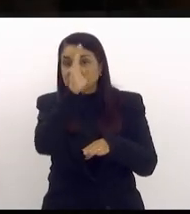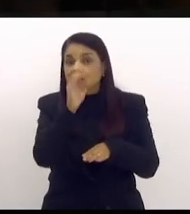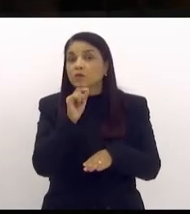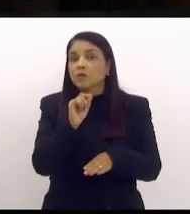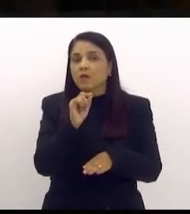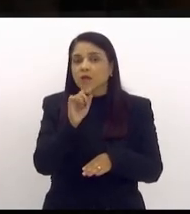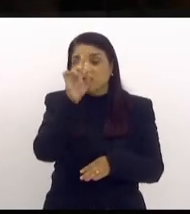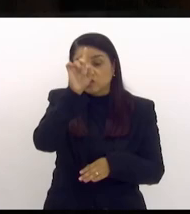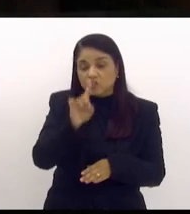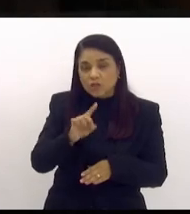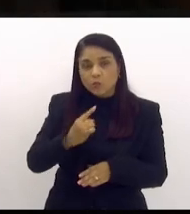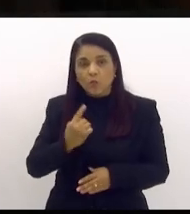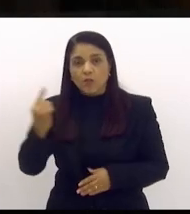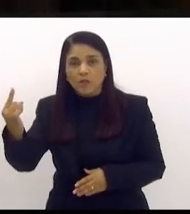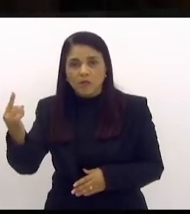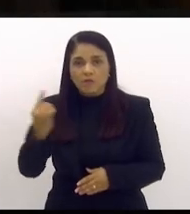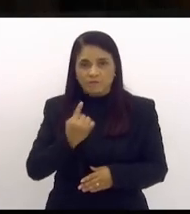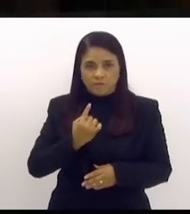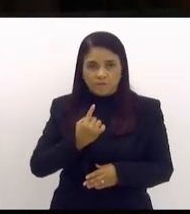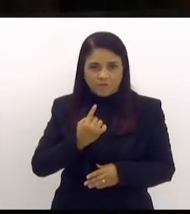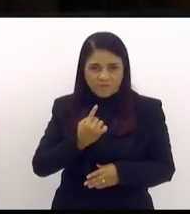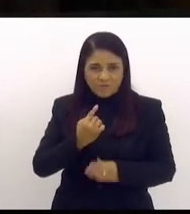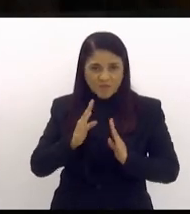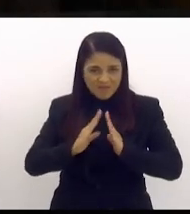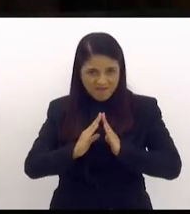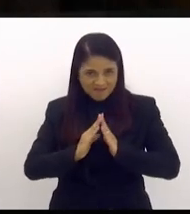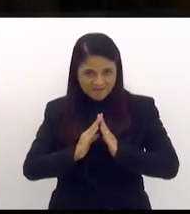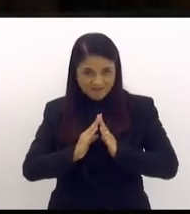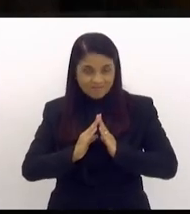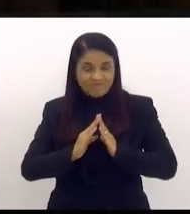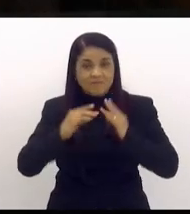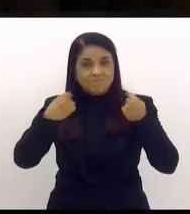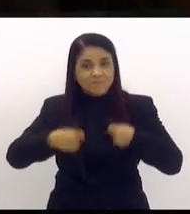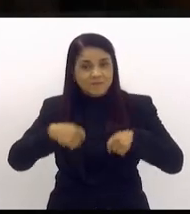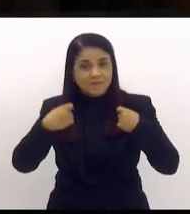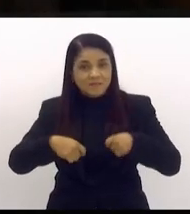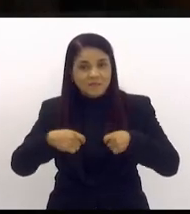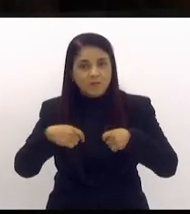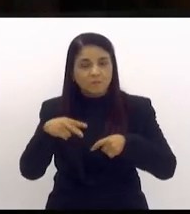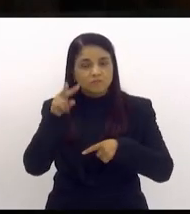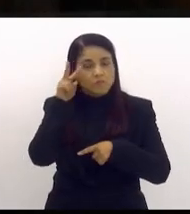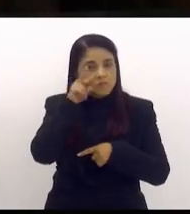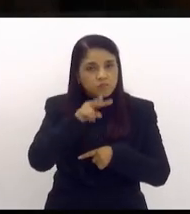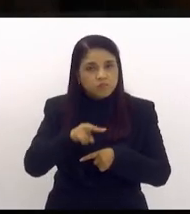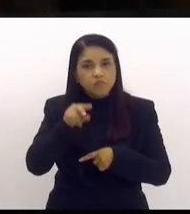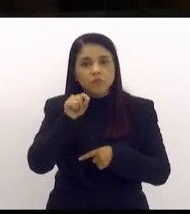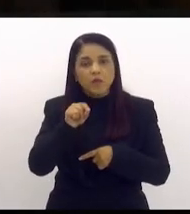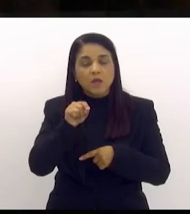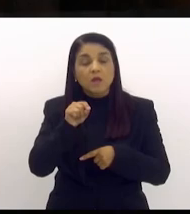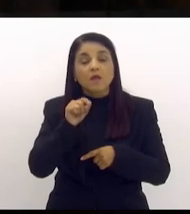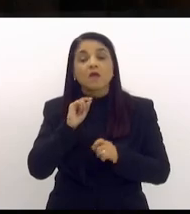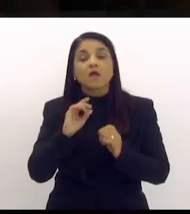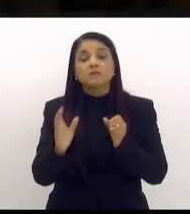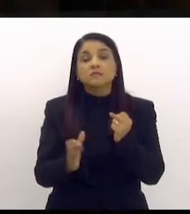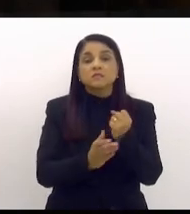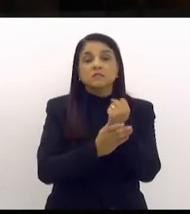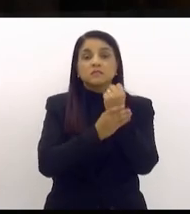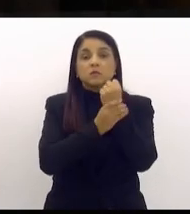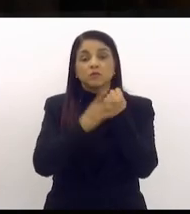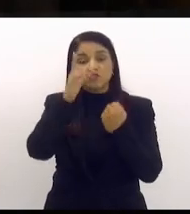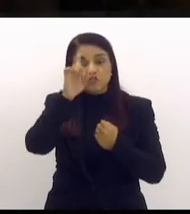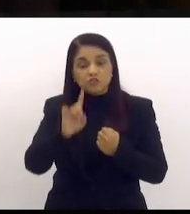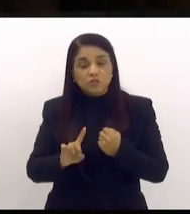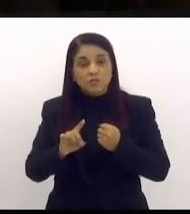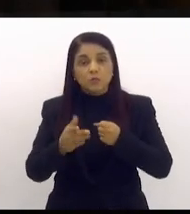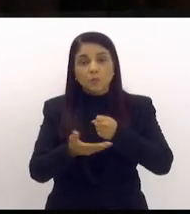que é o direito de ir e vir. Ou seja, precisamos olhar cadê a segurança dos direitos básicos